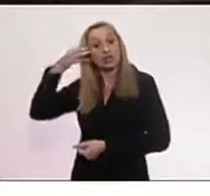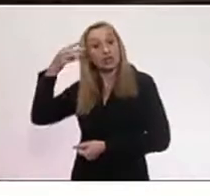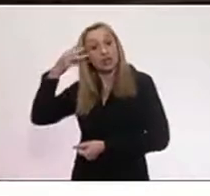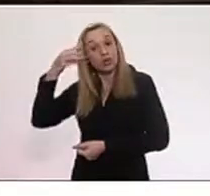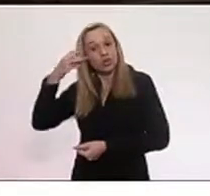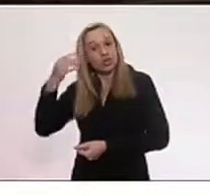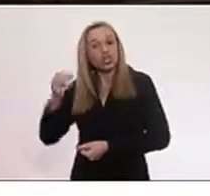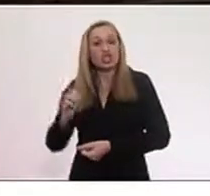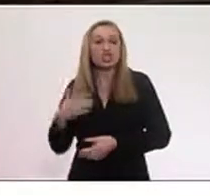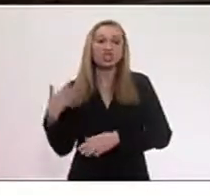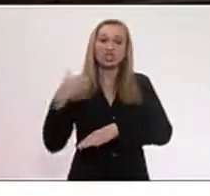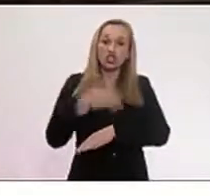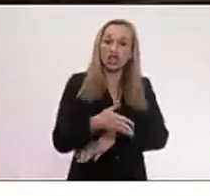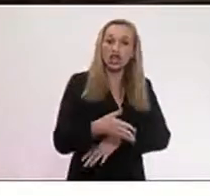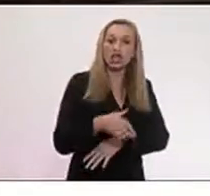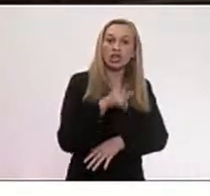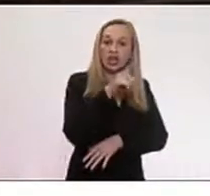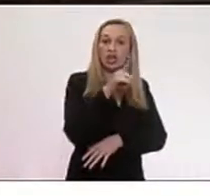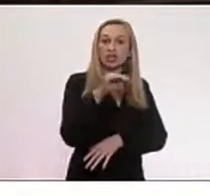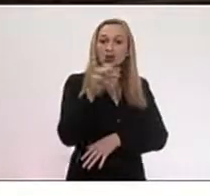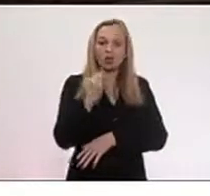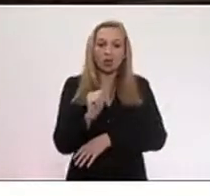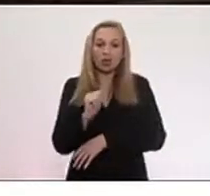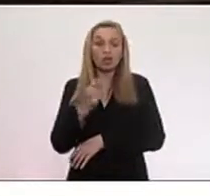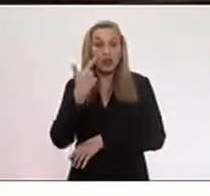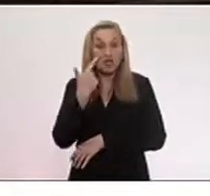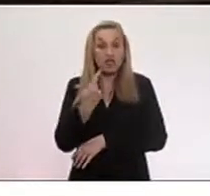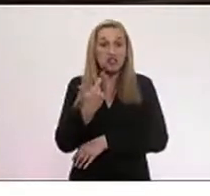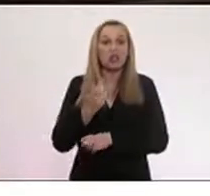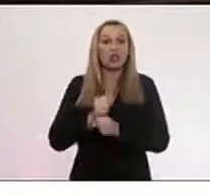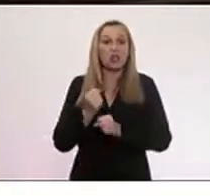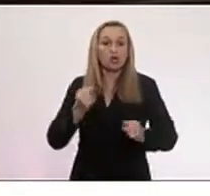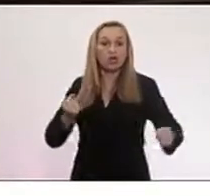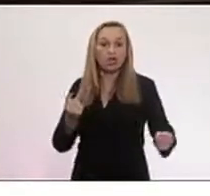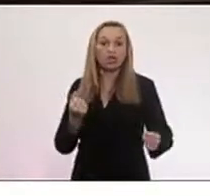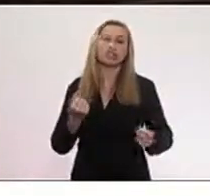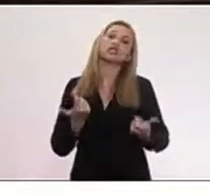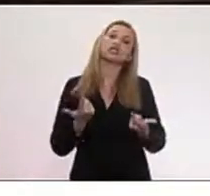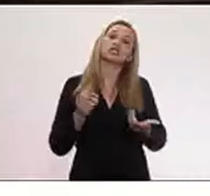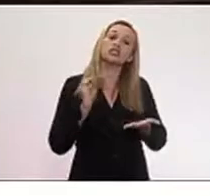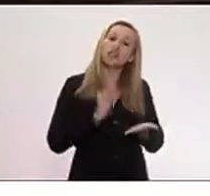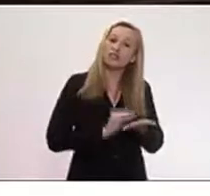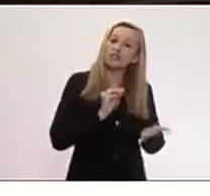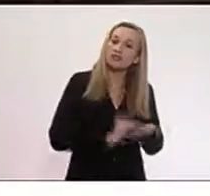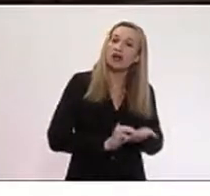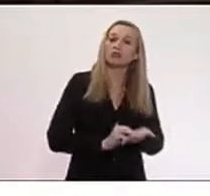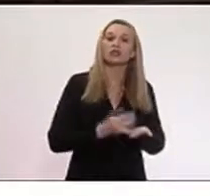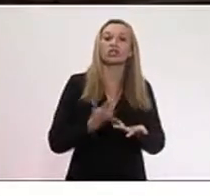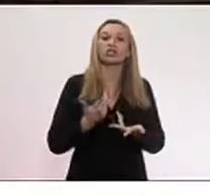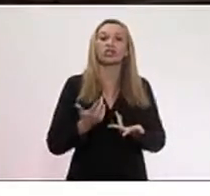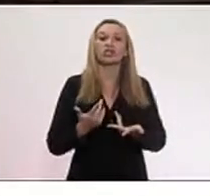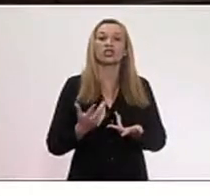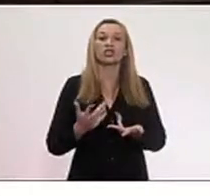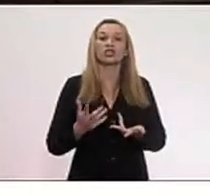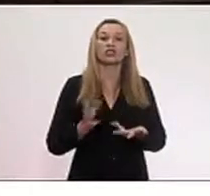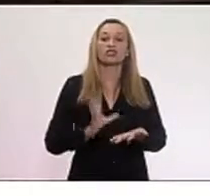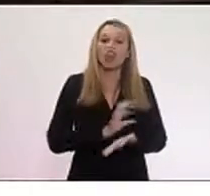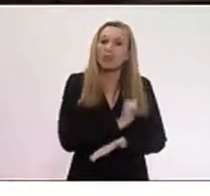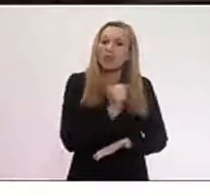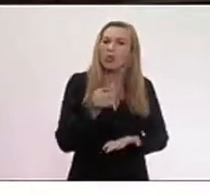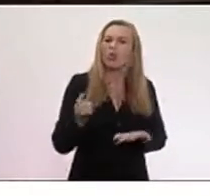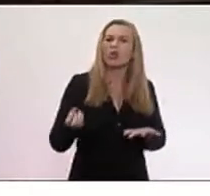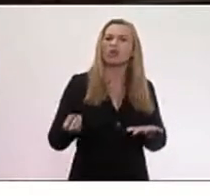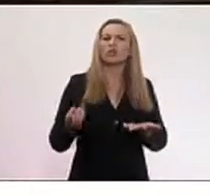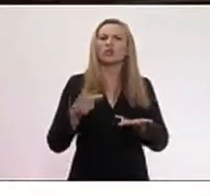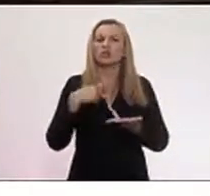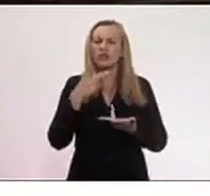da ONU e da OEA para a gente ver o tamanho da descredibilização de uma